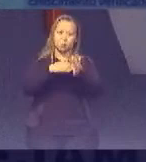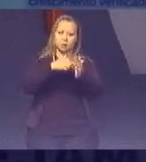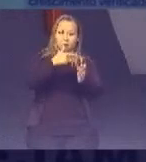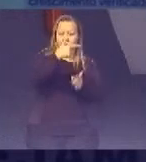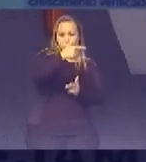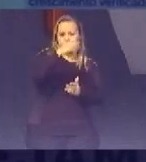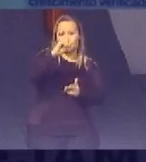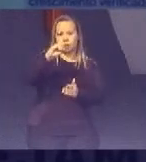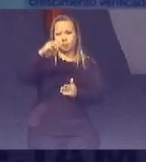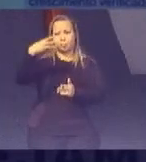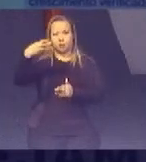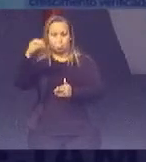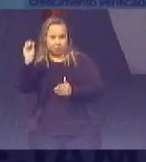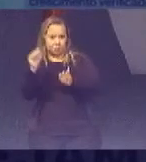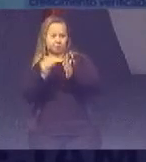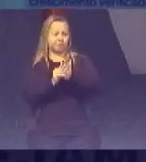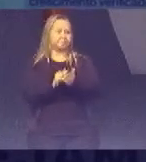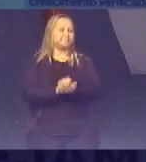Com isso